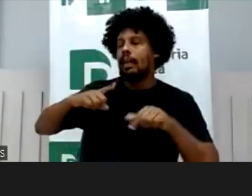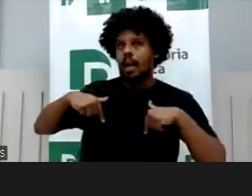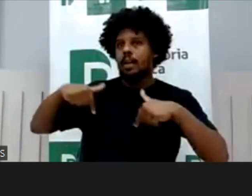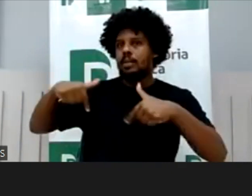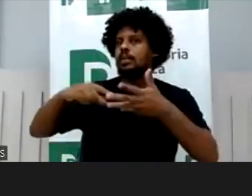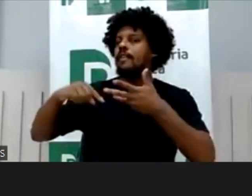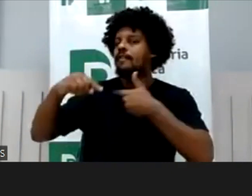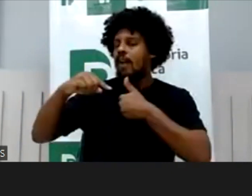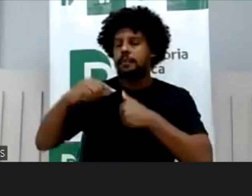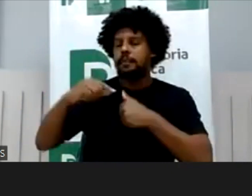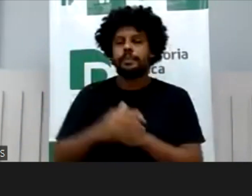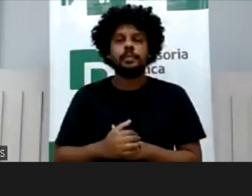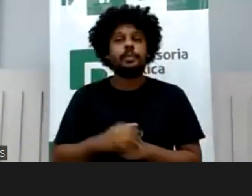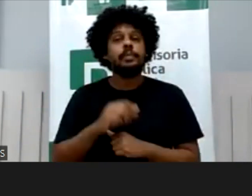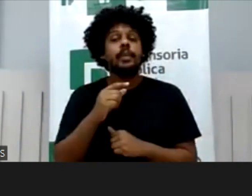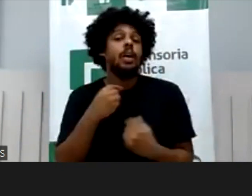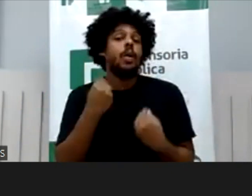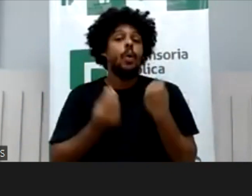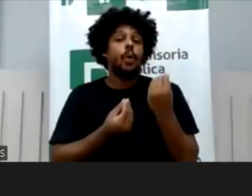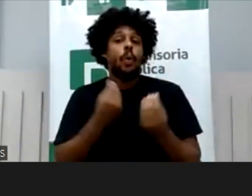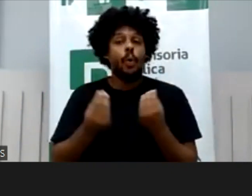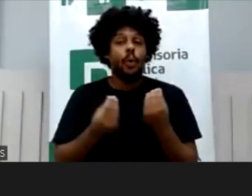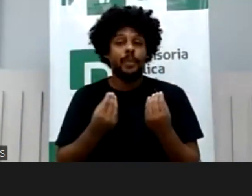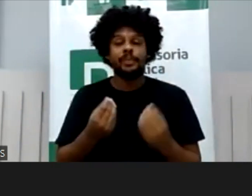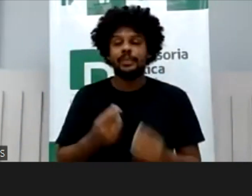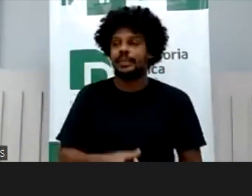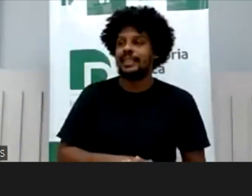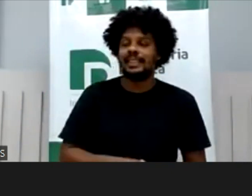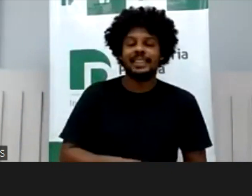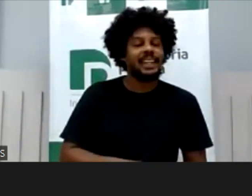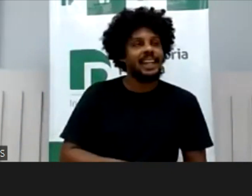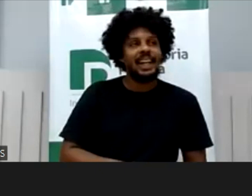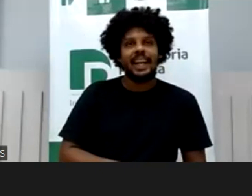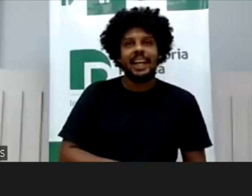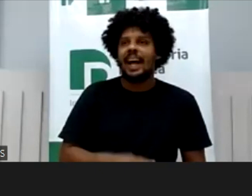quando a senhora fala do influência do influência